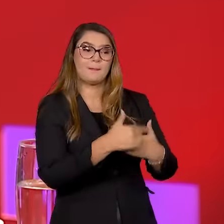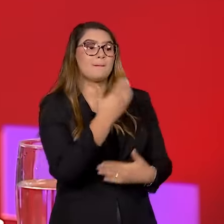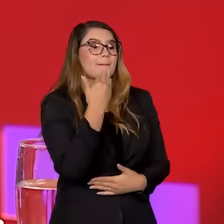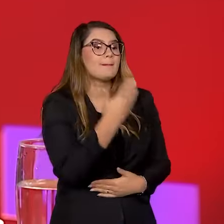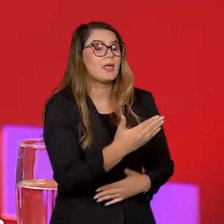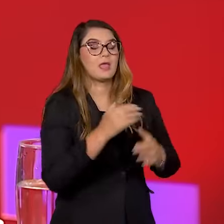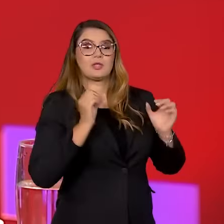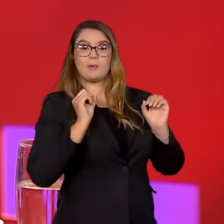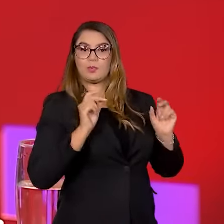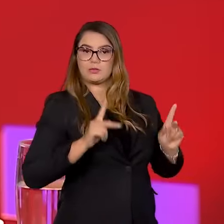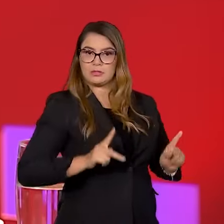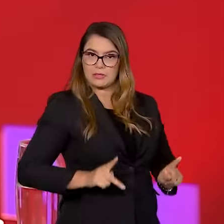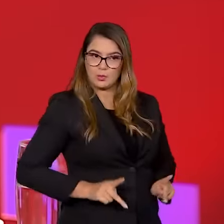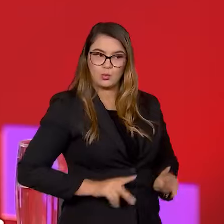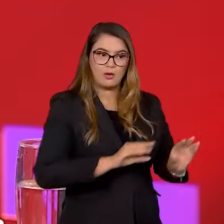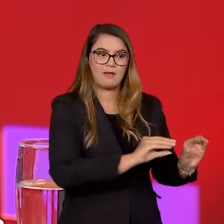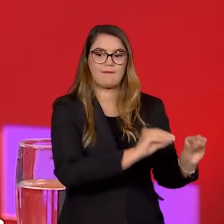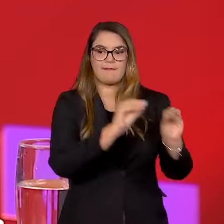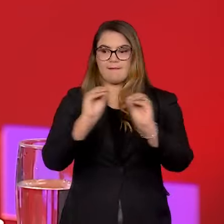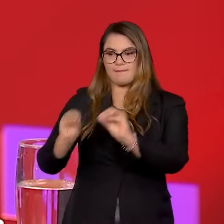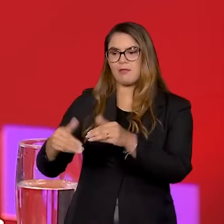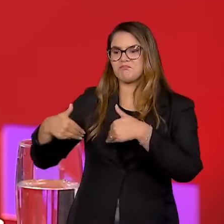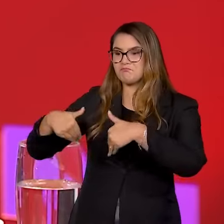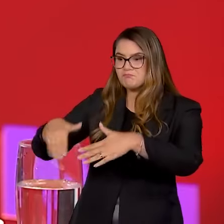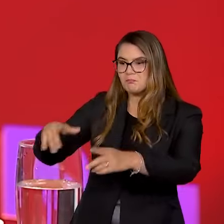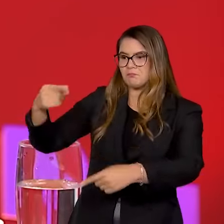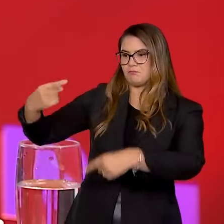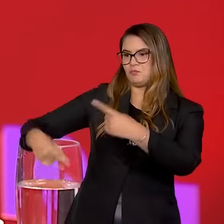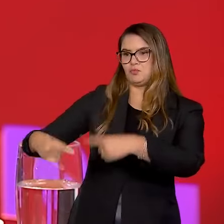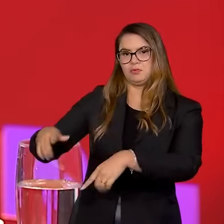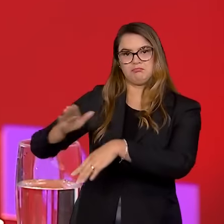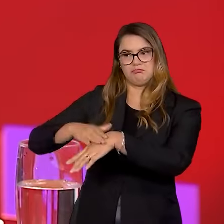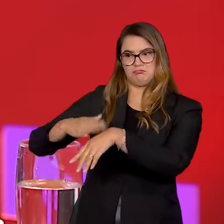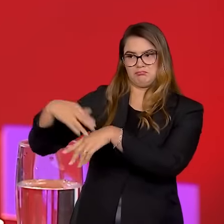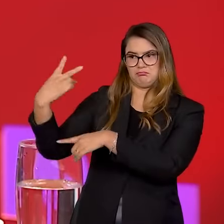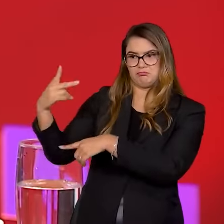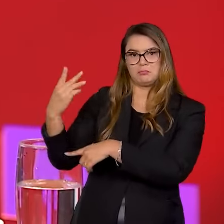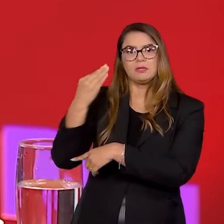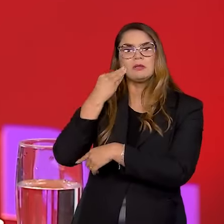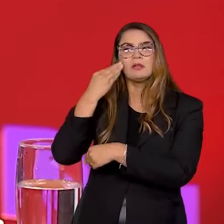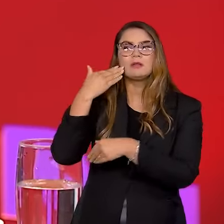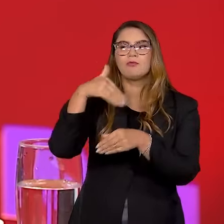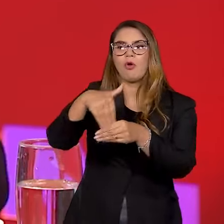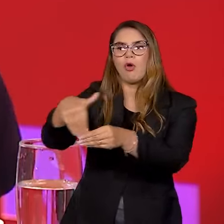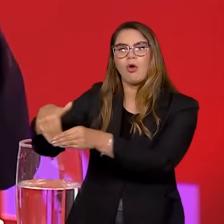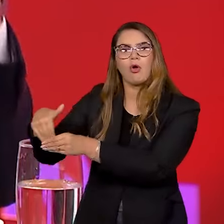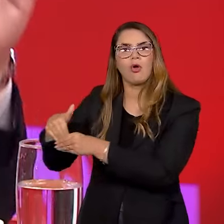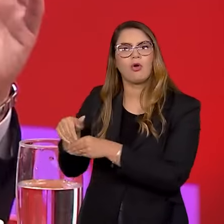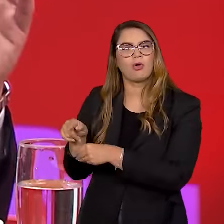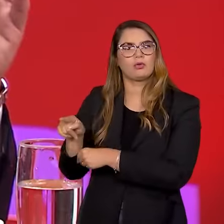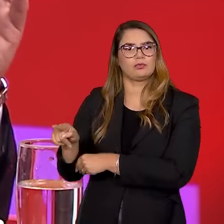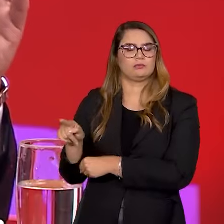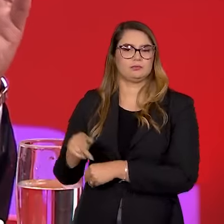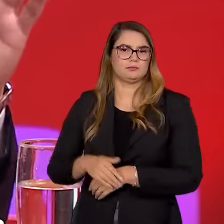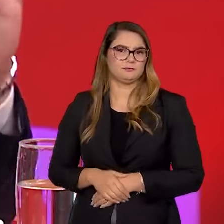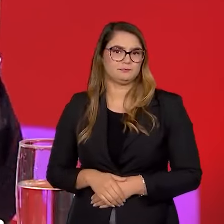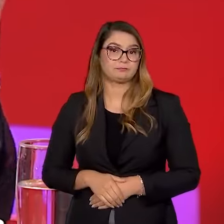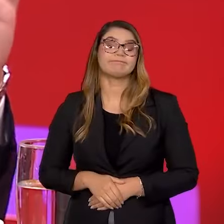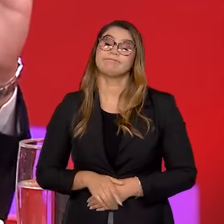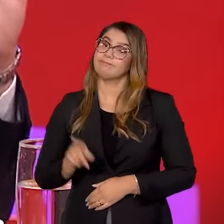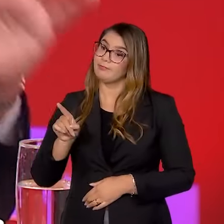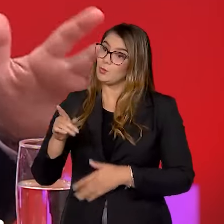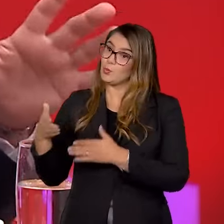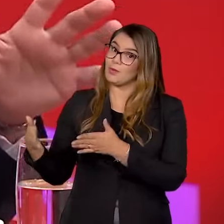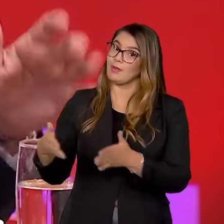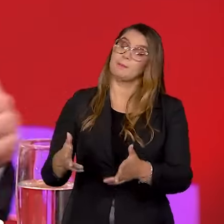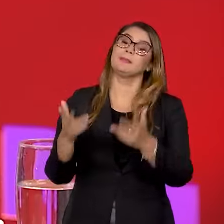aposentadoria e vai para a atividade política e tenta se sagrar, através do voto popular, nessa empreitada. Esse